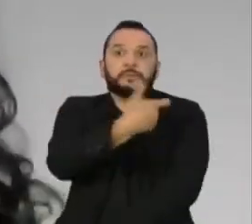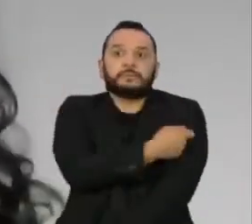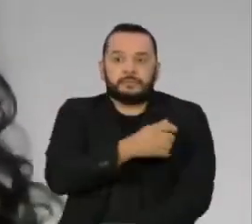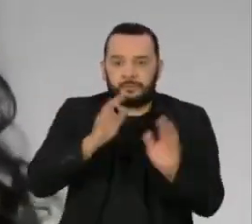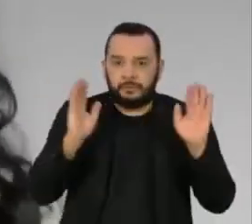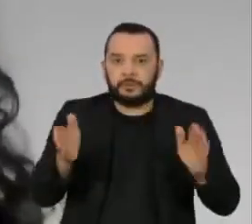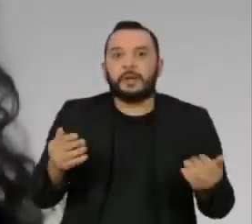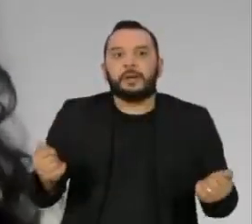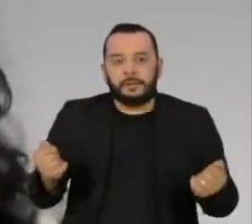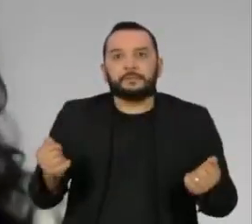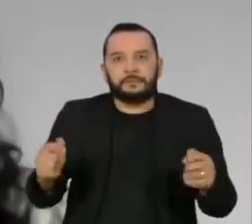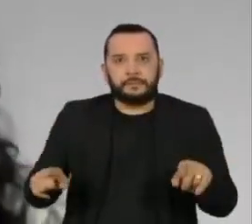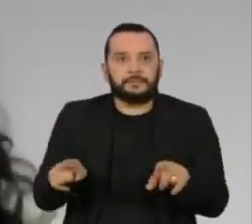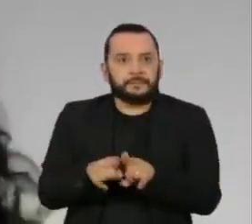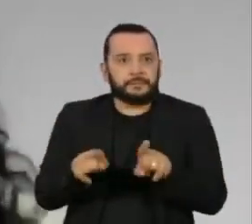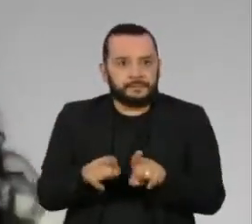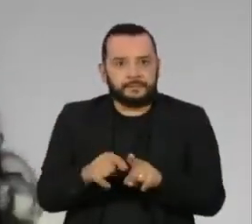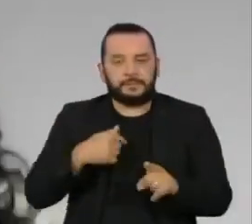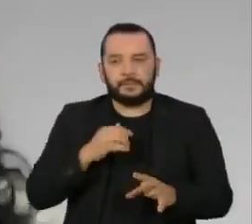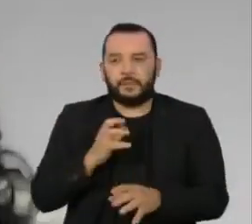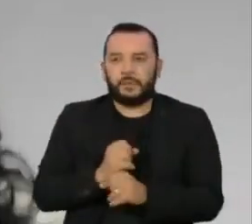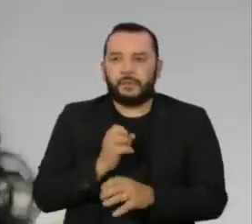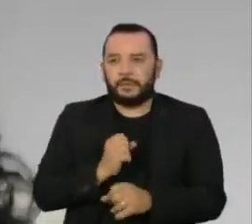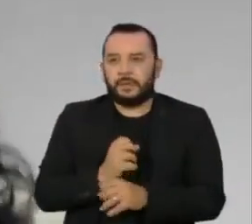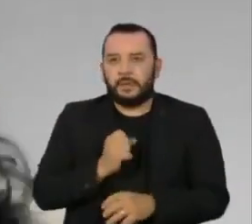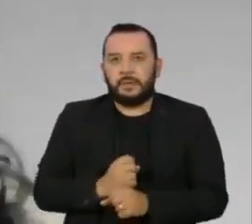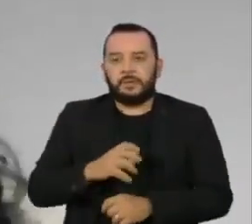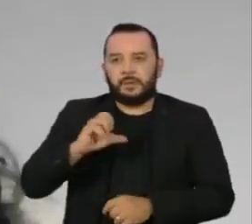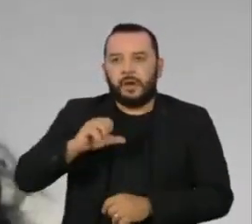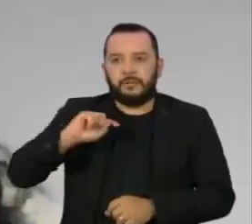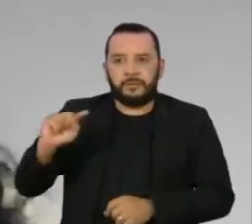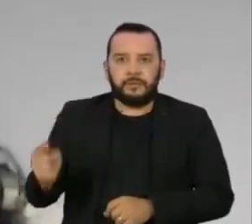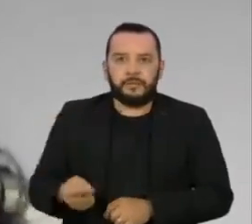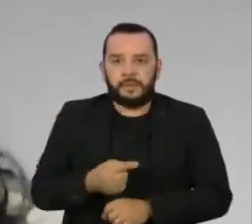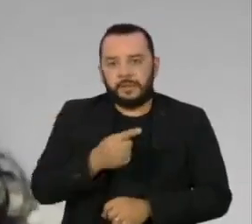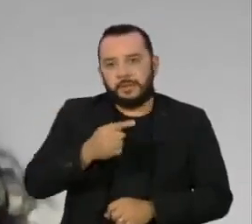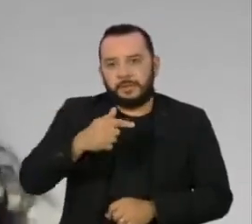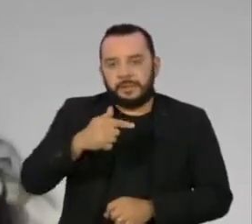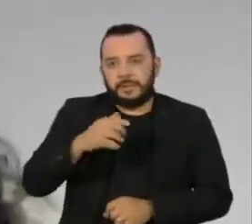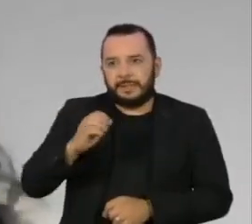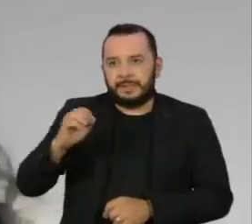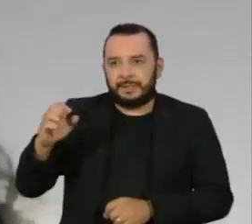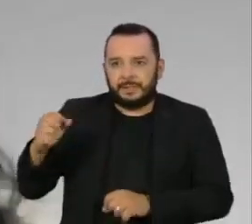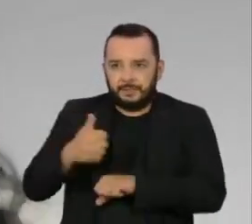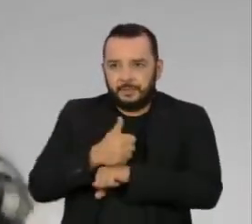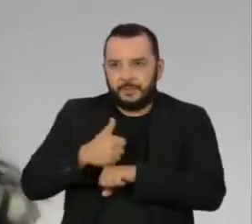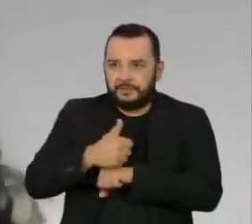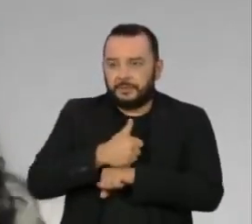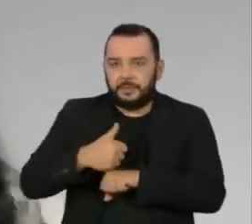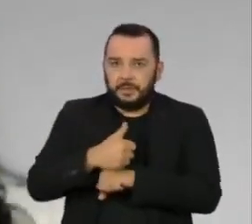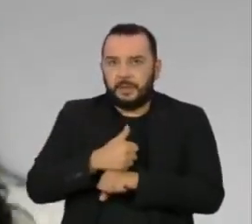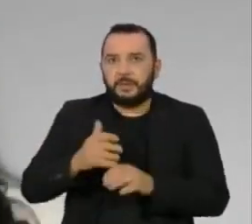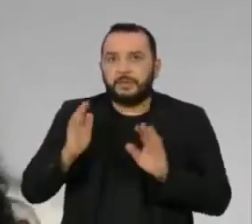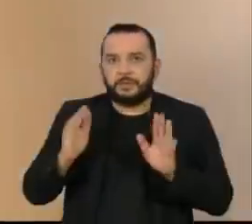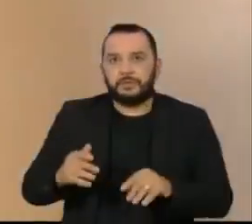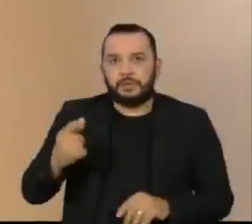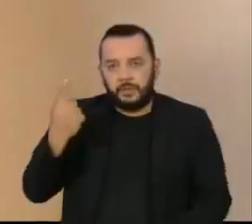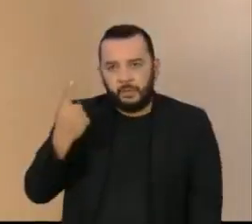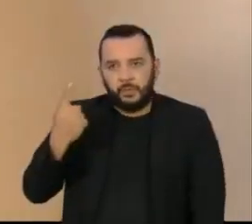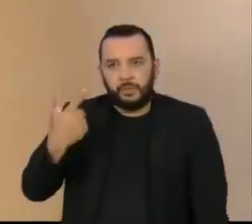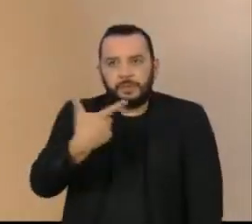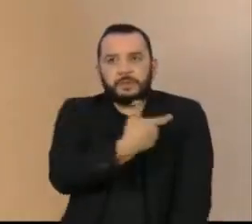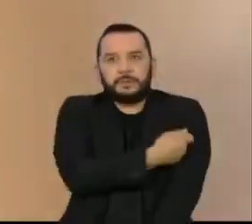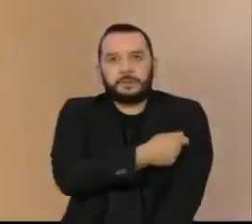segunda dose. E a gente tem um quantitativo de 9.700 profissionais que tomaram a dose única.